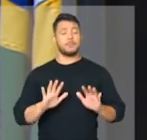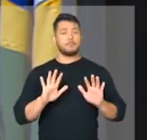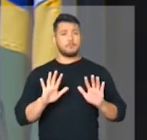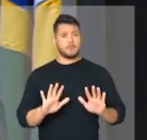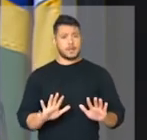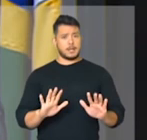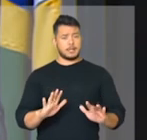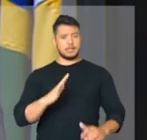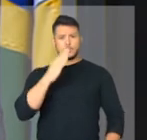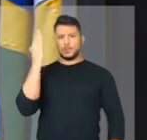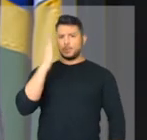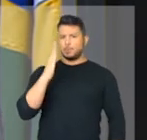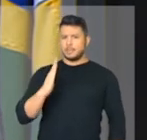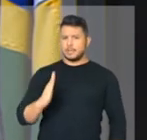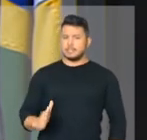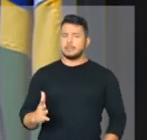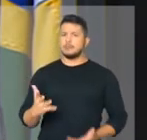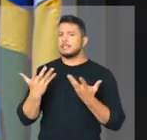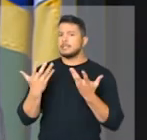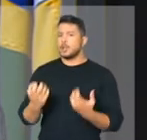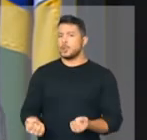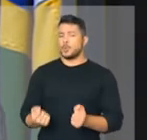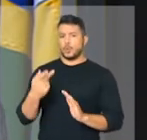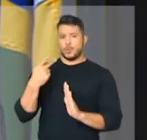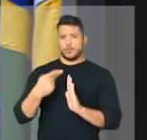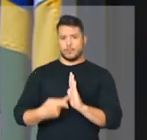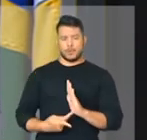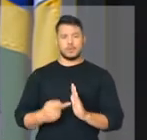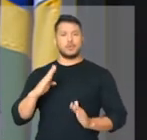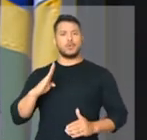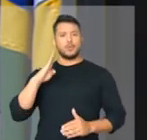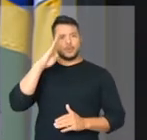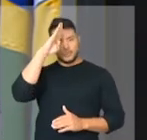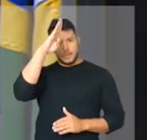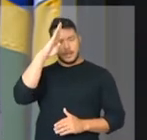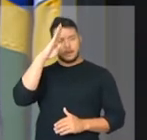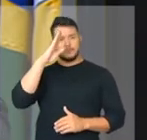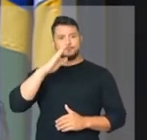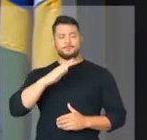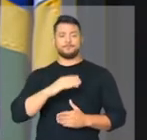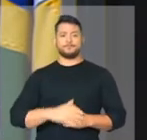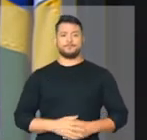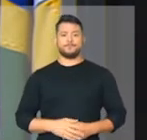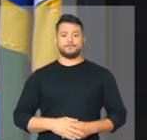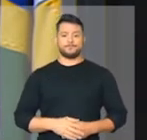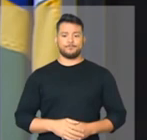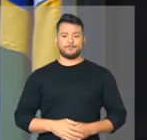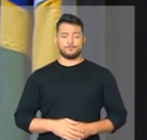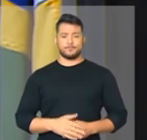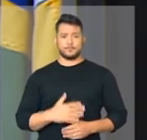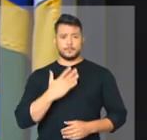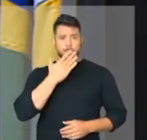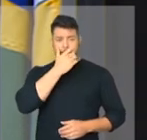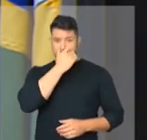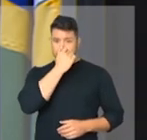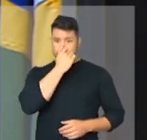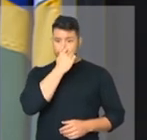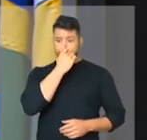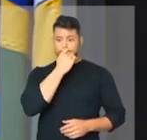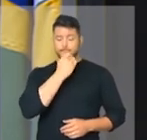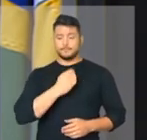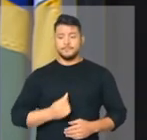sim ao projeto de Jair Bolsonaro nas urnas. E diante dessa oposição que